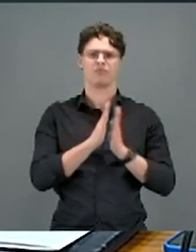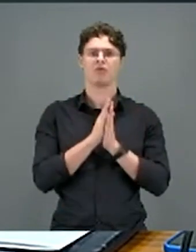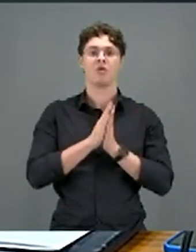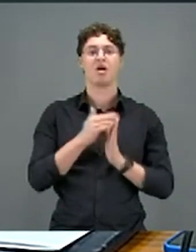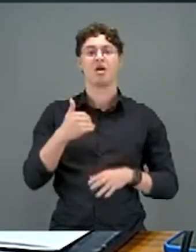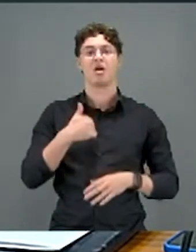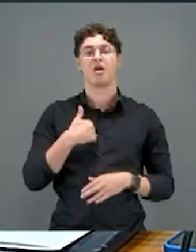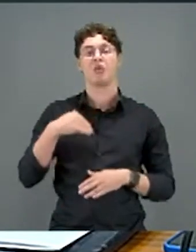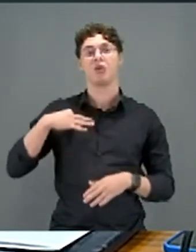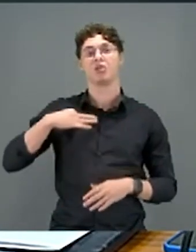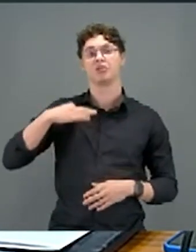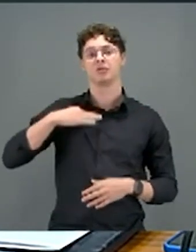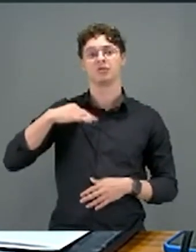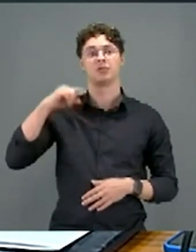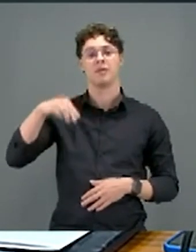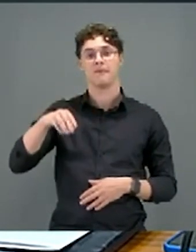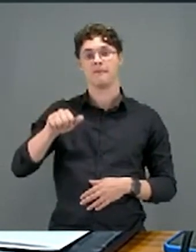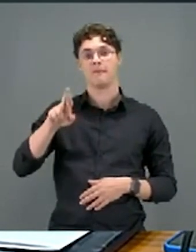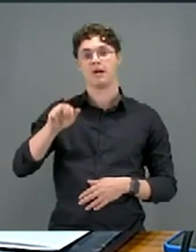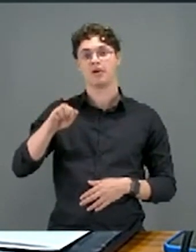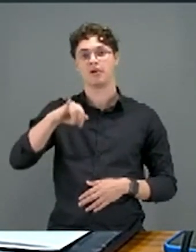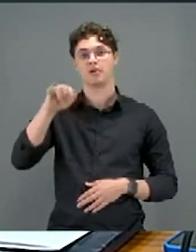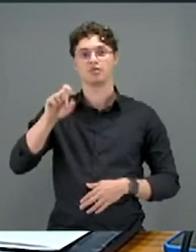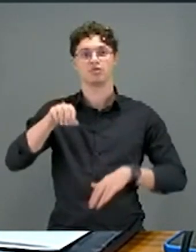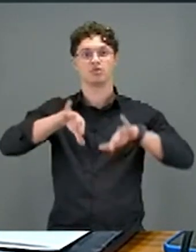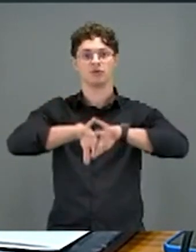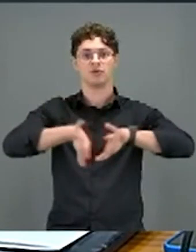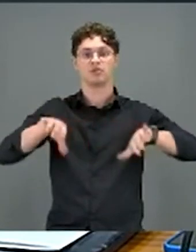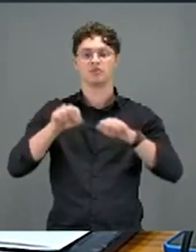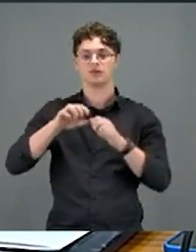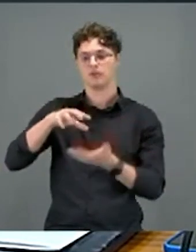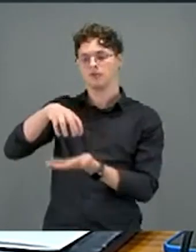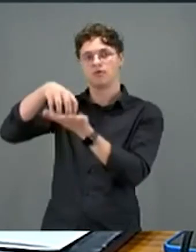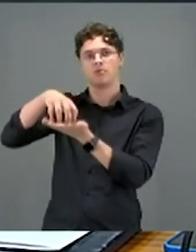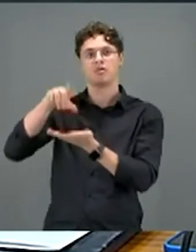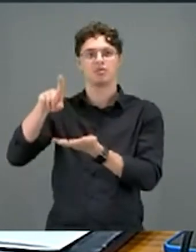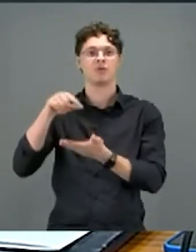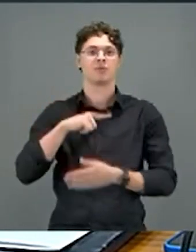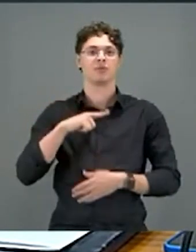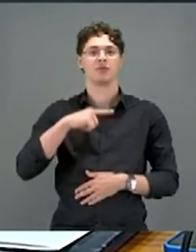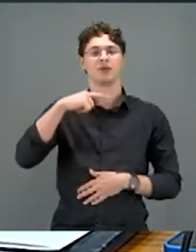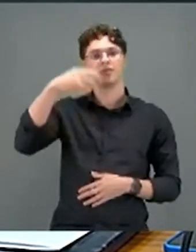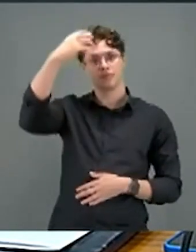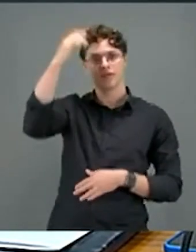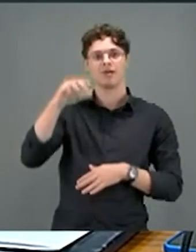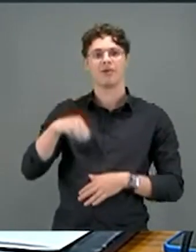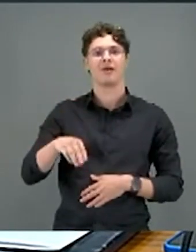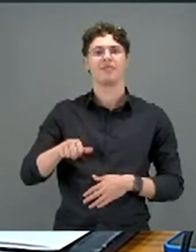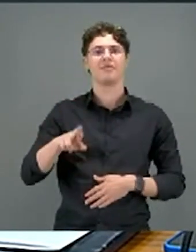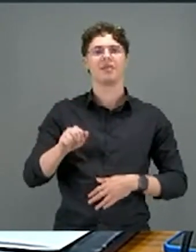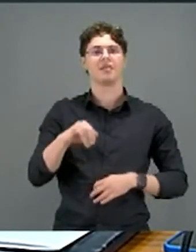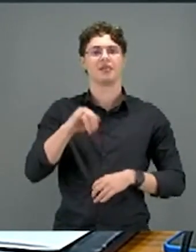candidata no Marajó. Eu quero dividir o Marajó, fazer um principado. Eu quero entrar como princesa regente do Marajó.